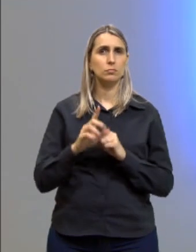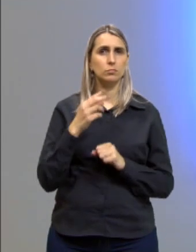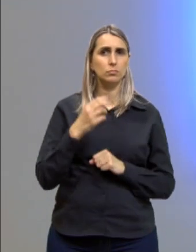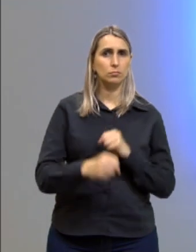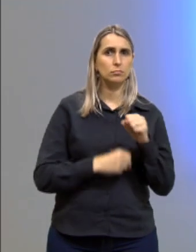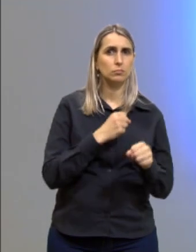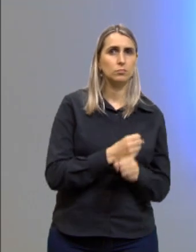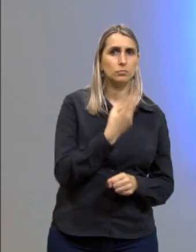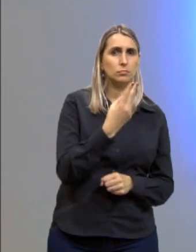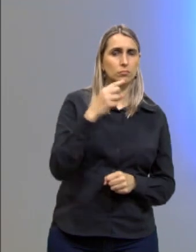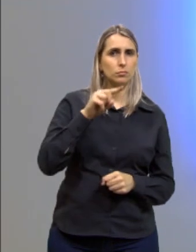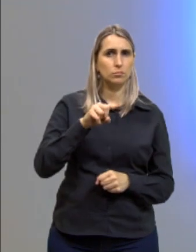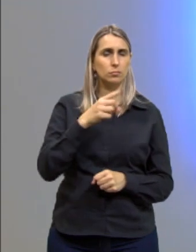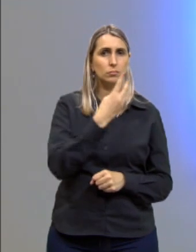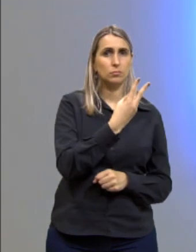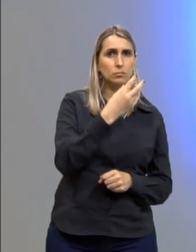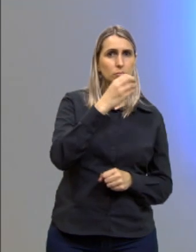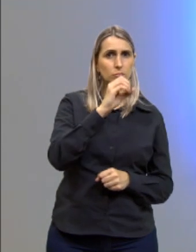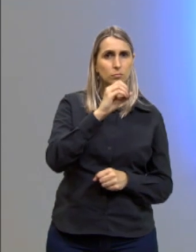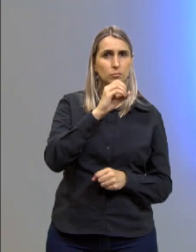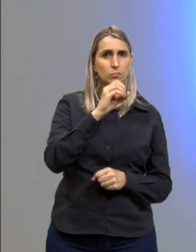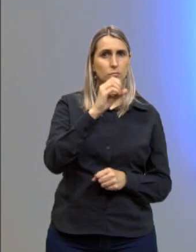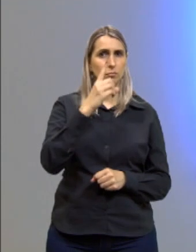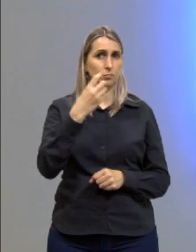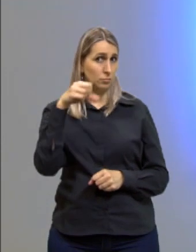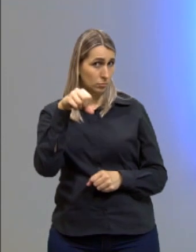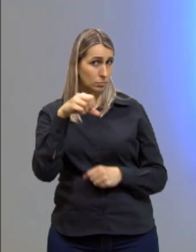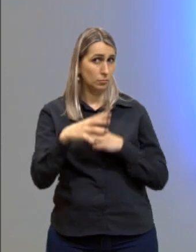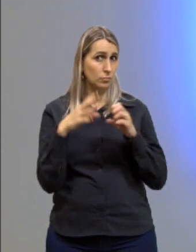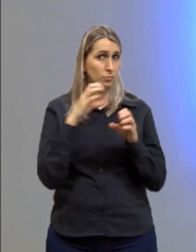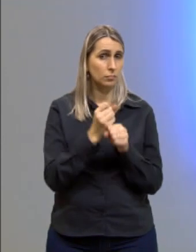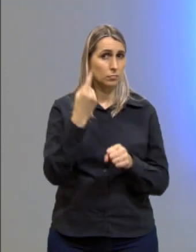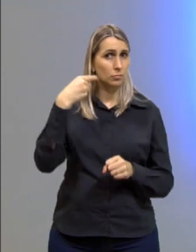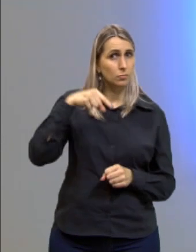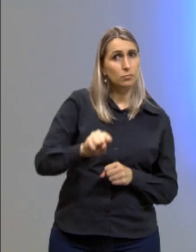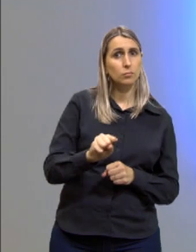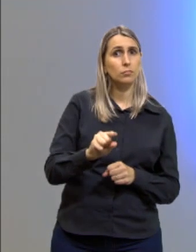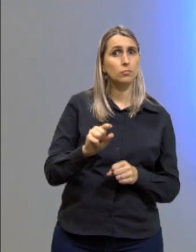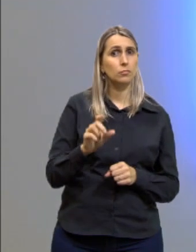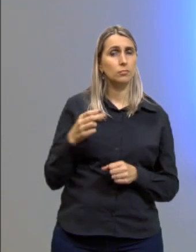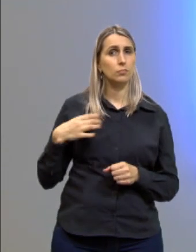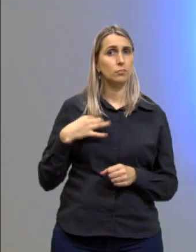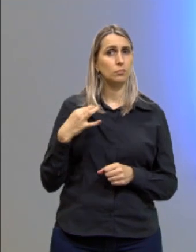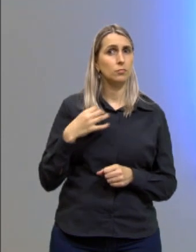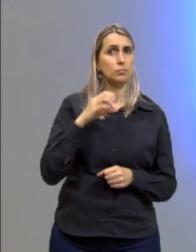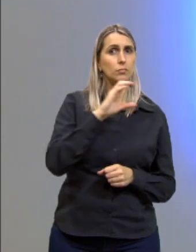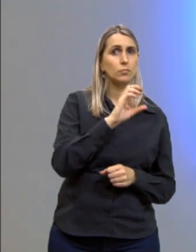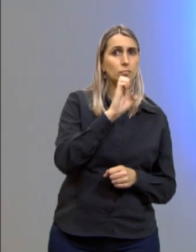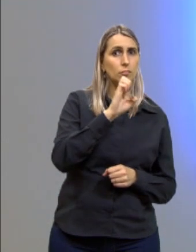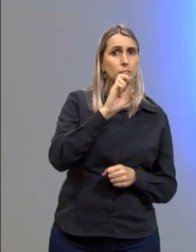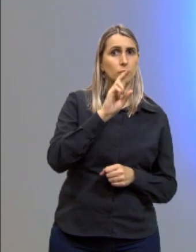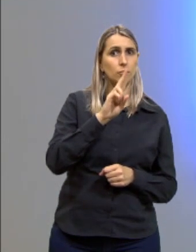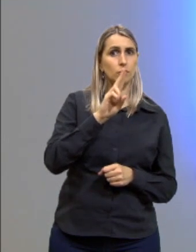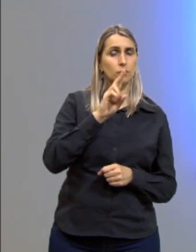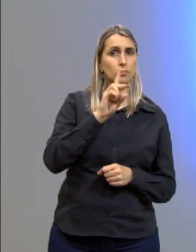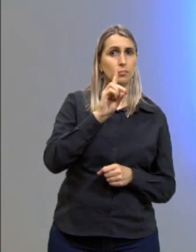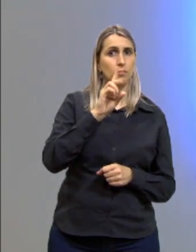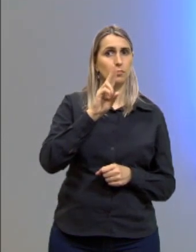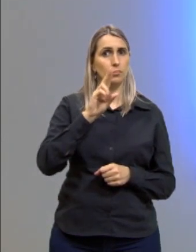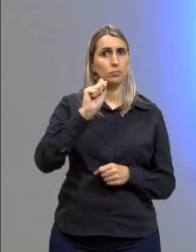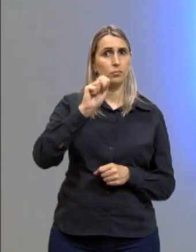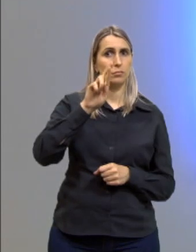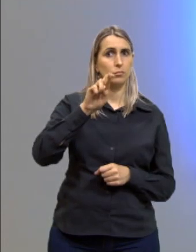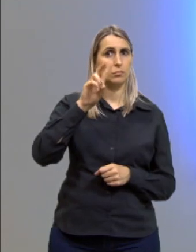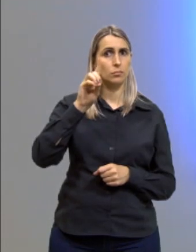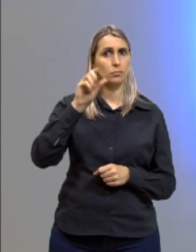2019, ela tirou nota mil, da Eduarda Amorim, que é de Goiânia. Então, vamos